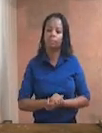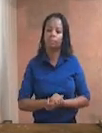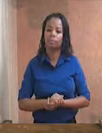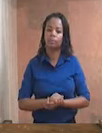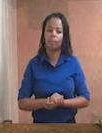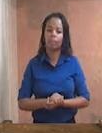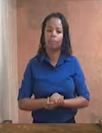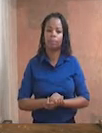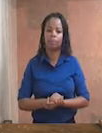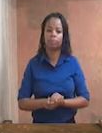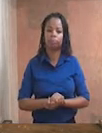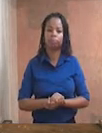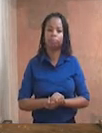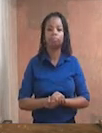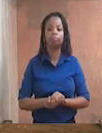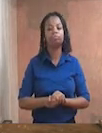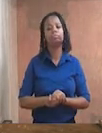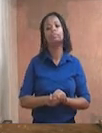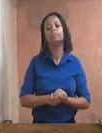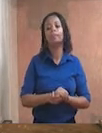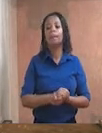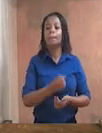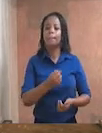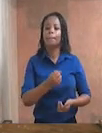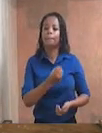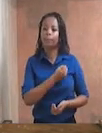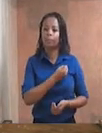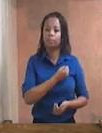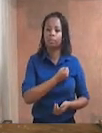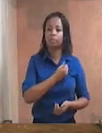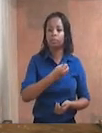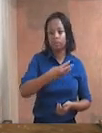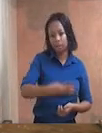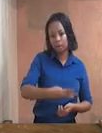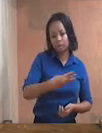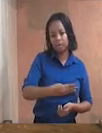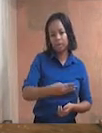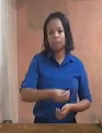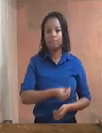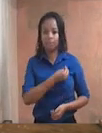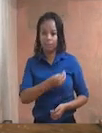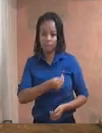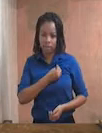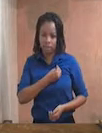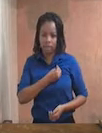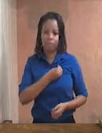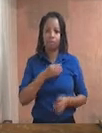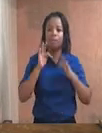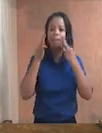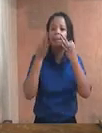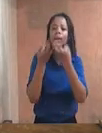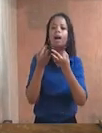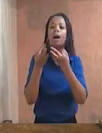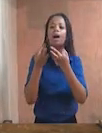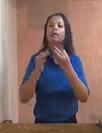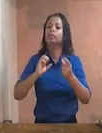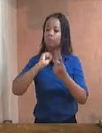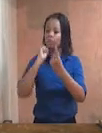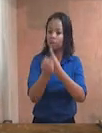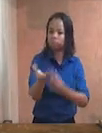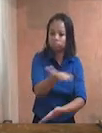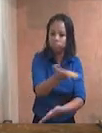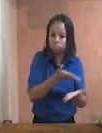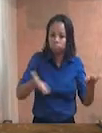Capítulo 3. Do direito à convivência familiar e comunitária. Artigo 19b. Toda